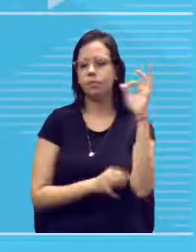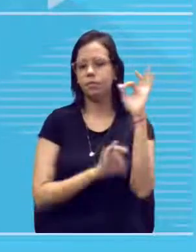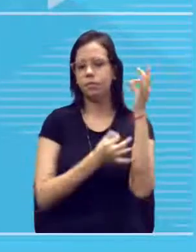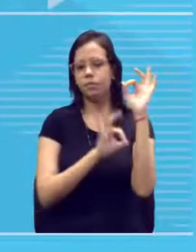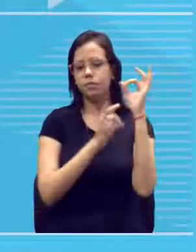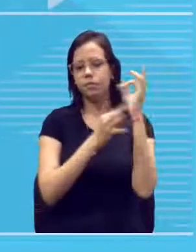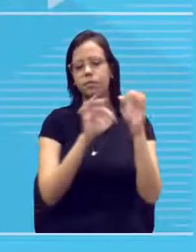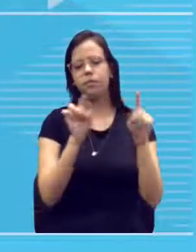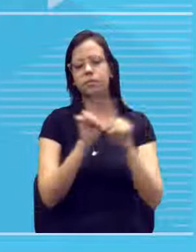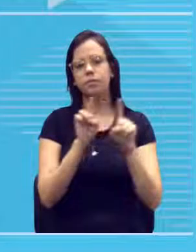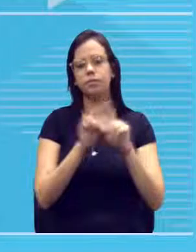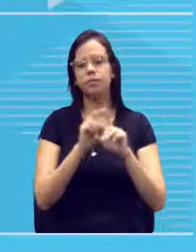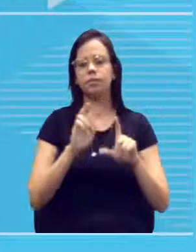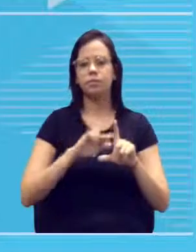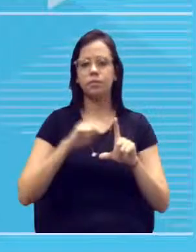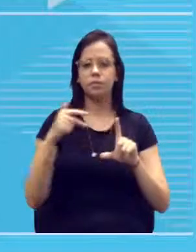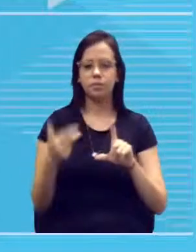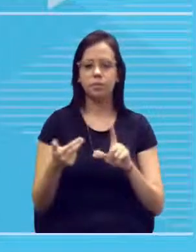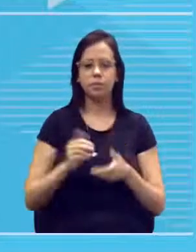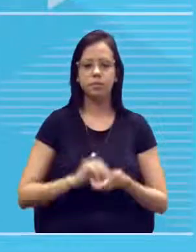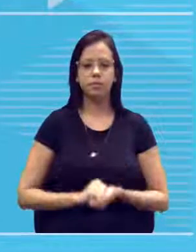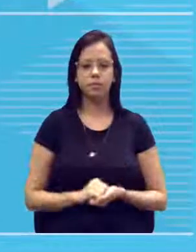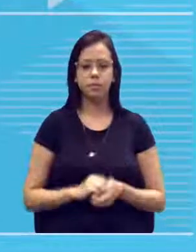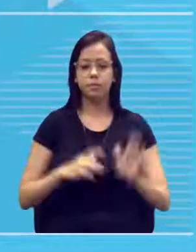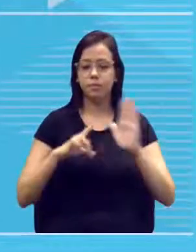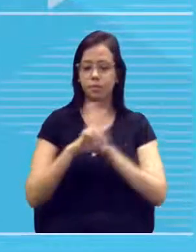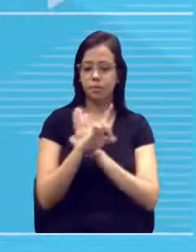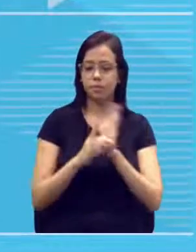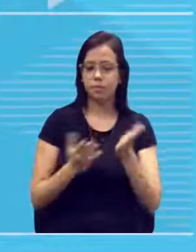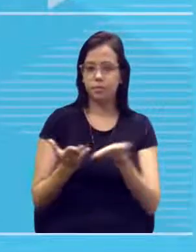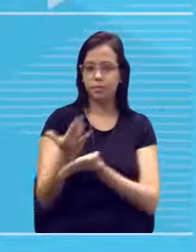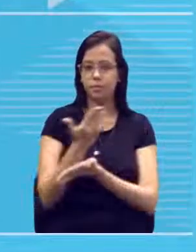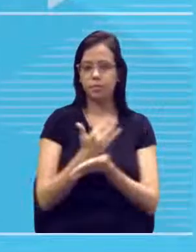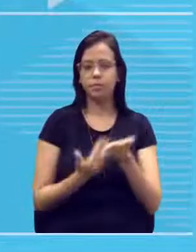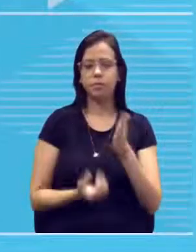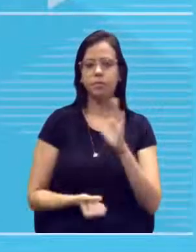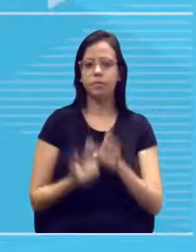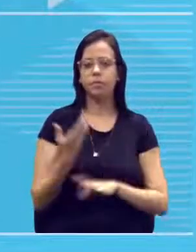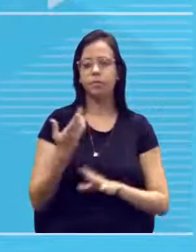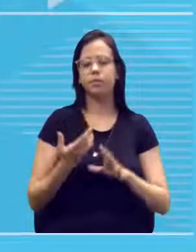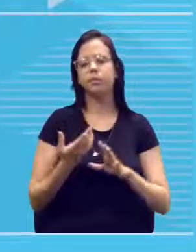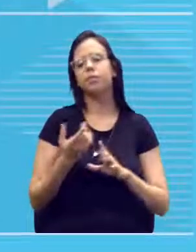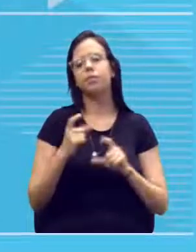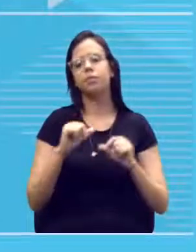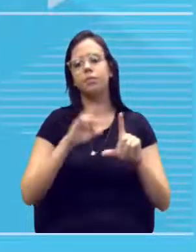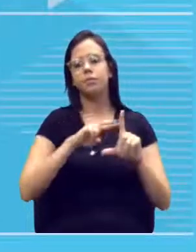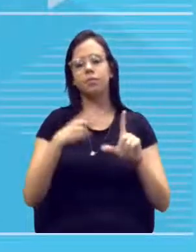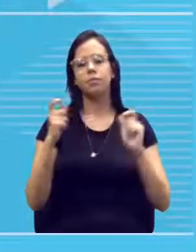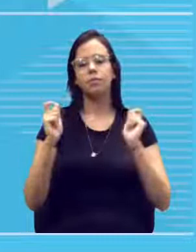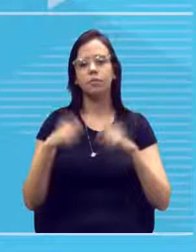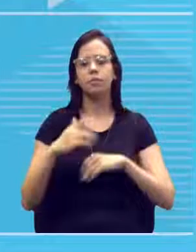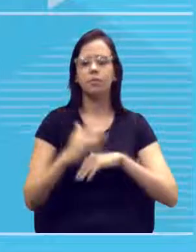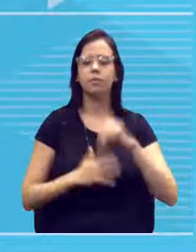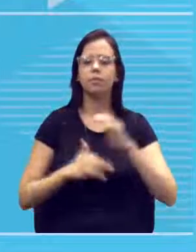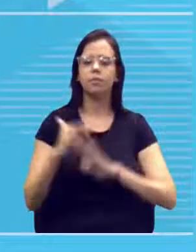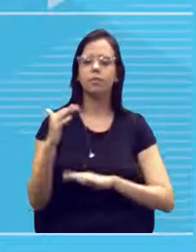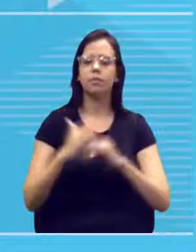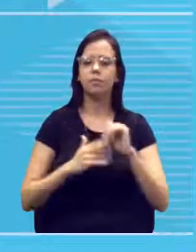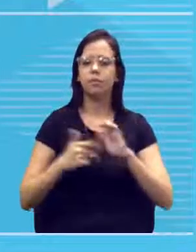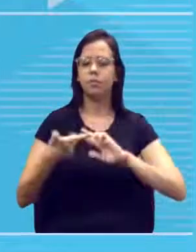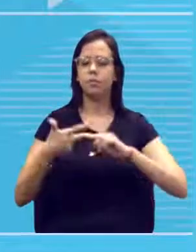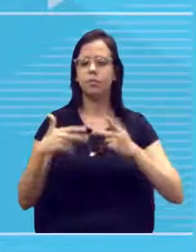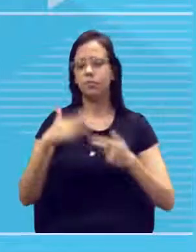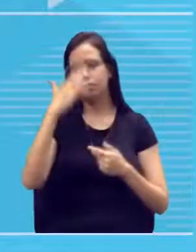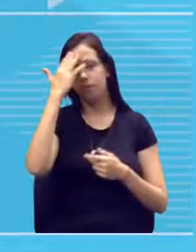e eredogramas. Esse levantamento leva à construção de eredogramas que permite ao geneticista saber se uma